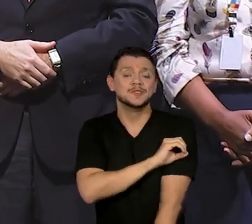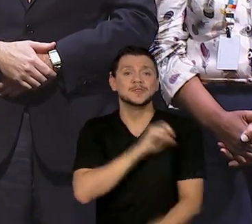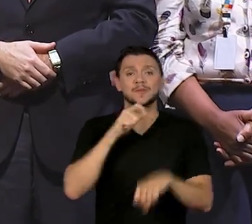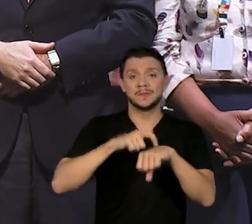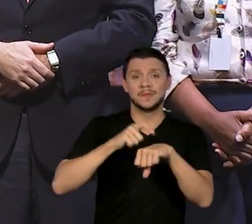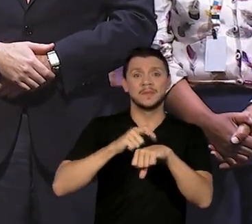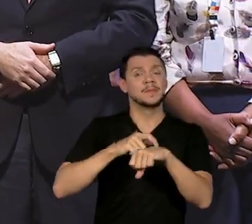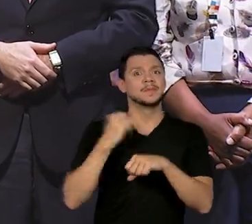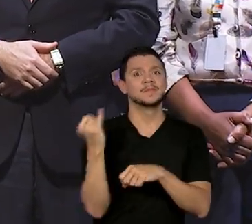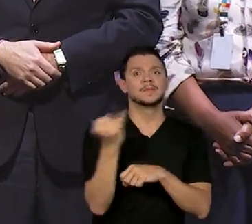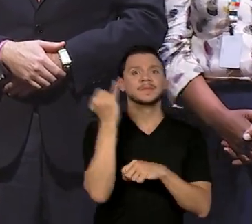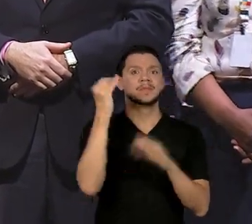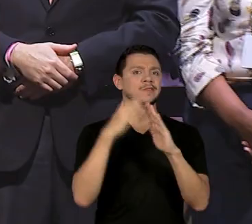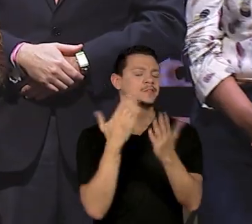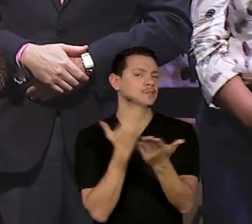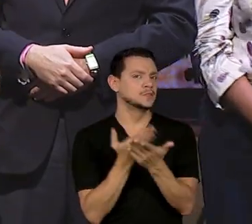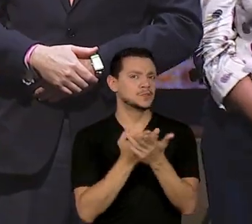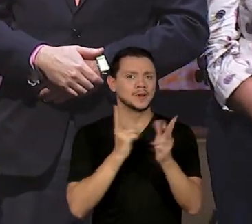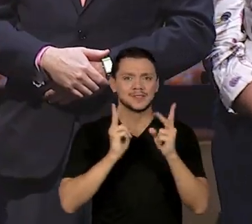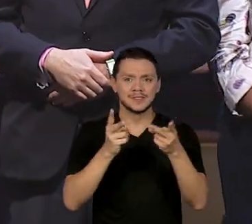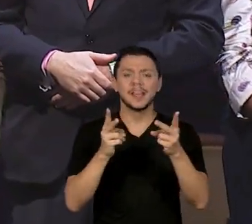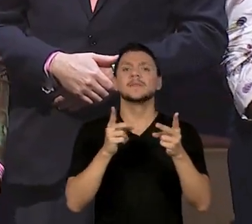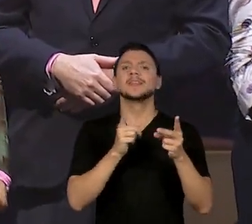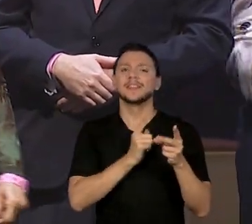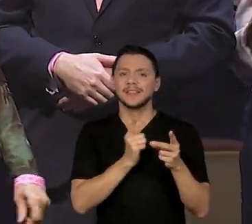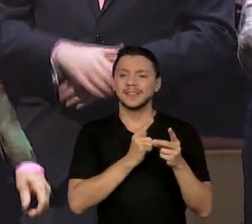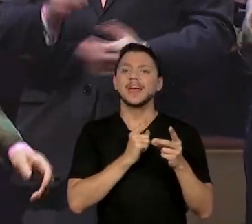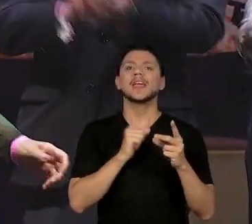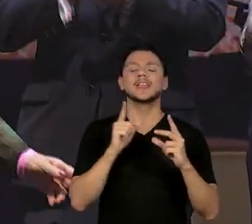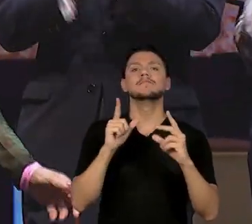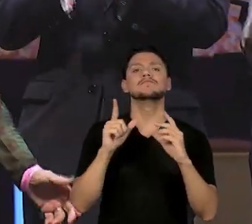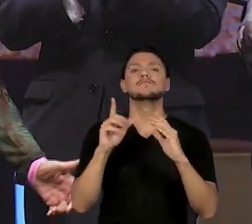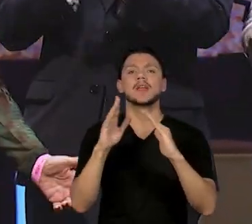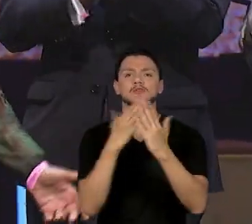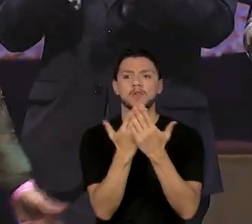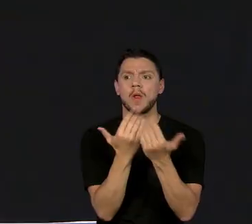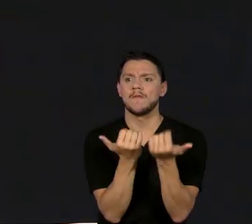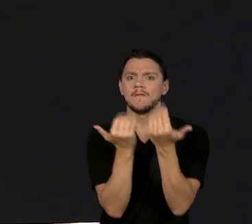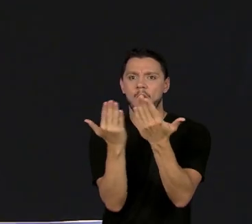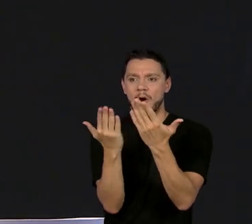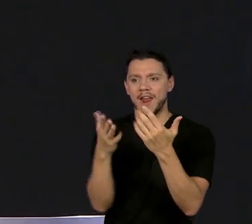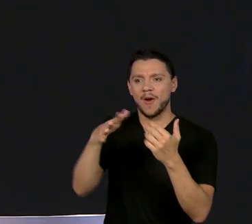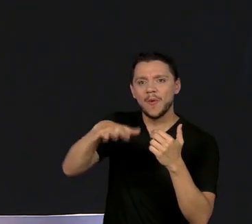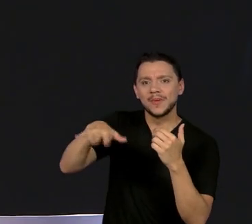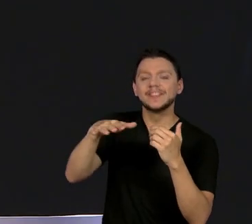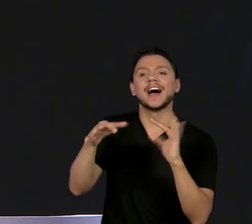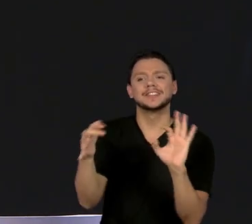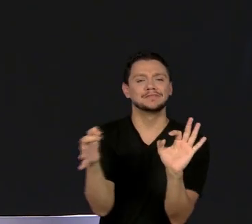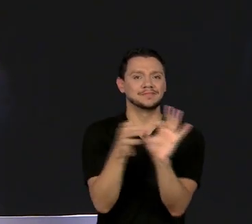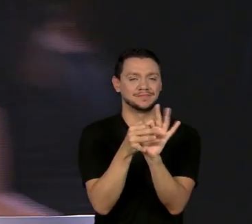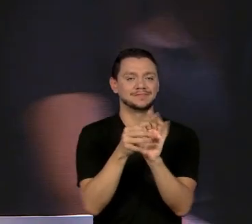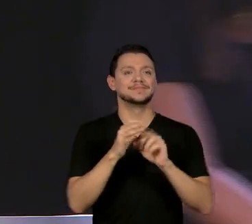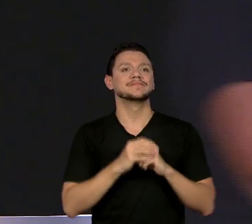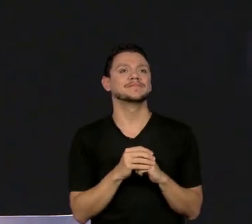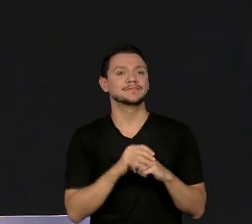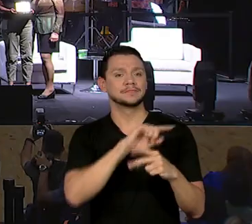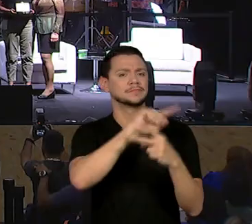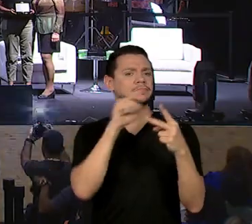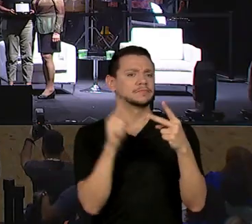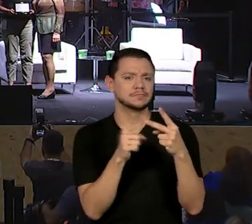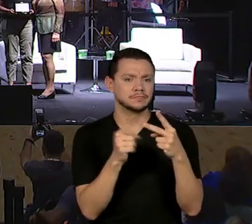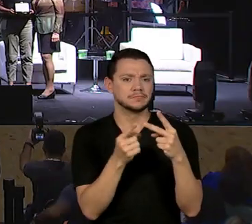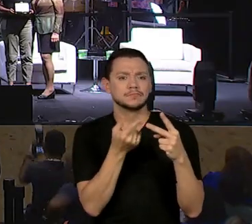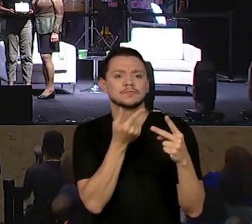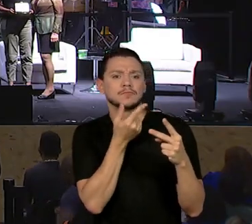da escola estar sempre alinhada com a comunidade que está inserida. Do quadro de apoio, o senhor Ruez